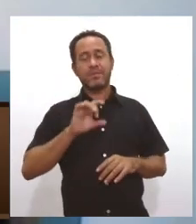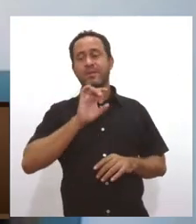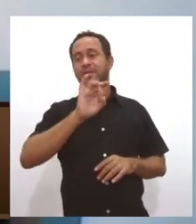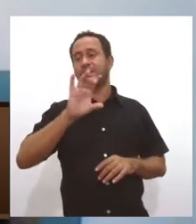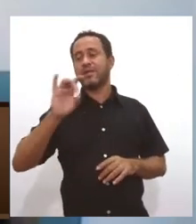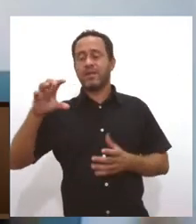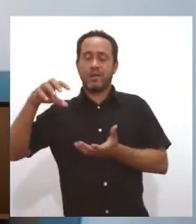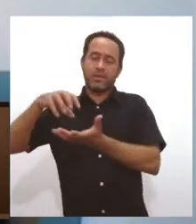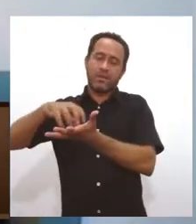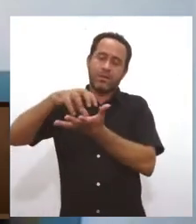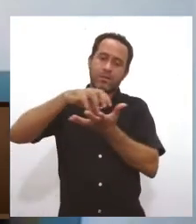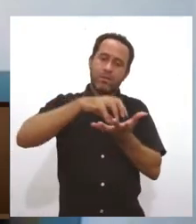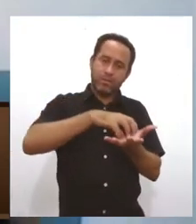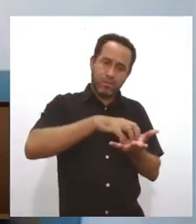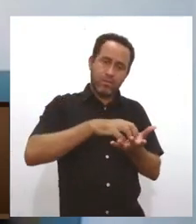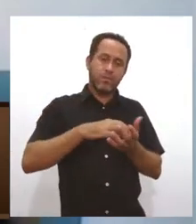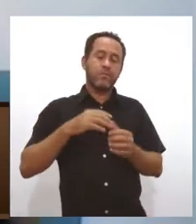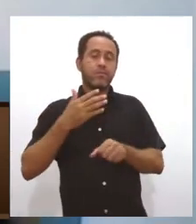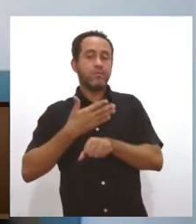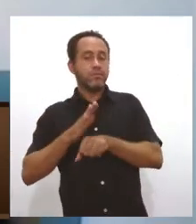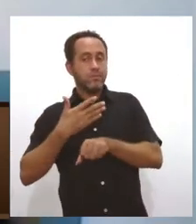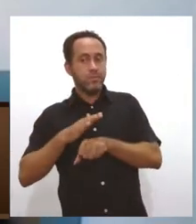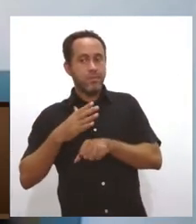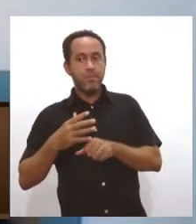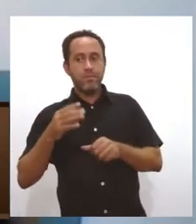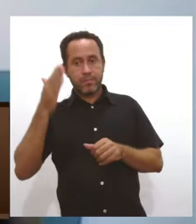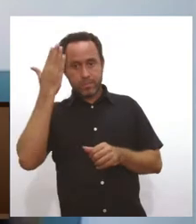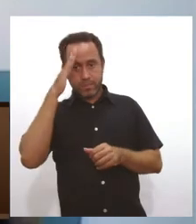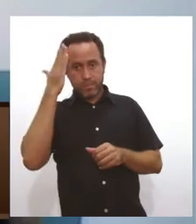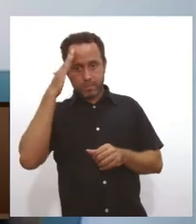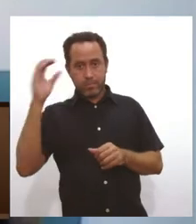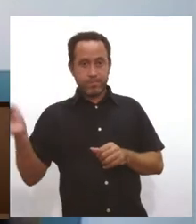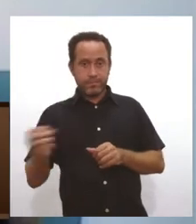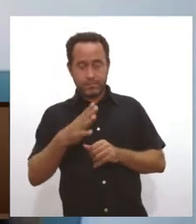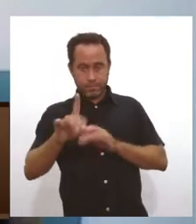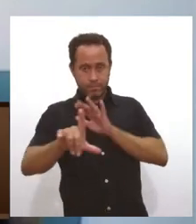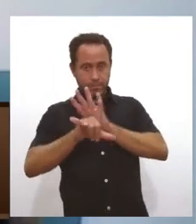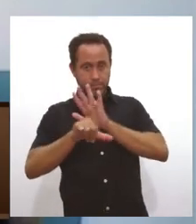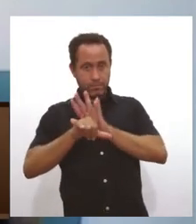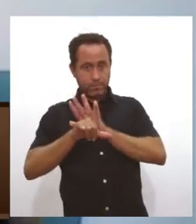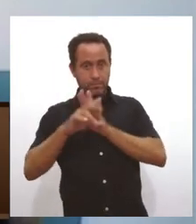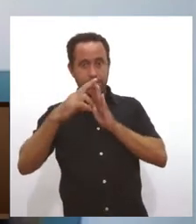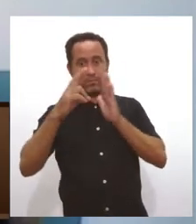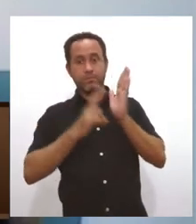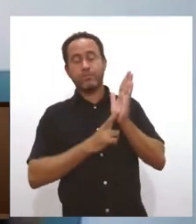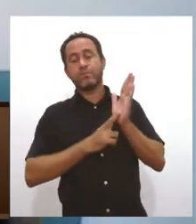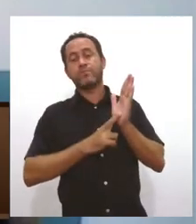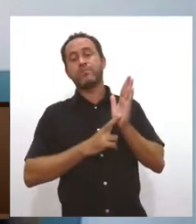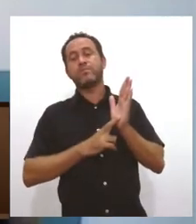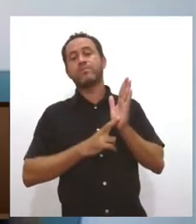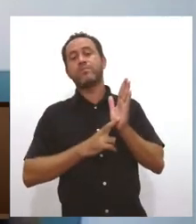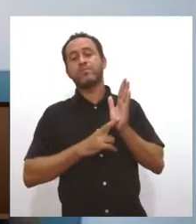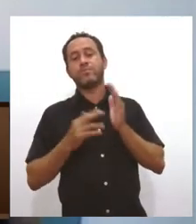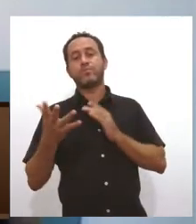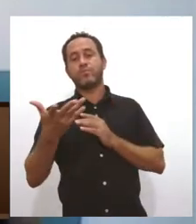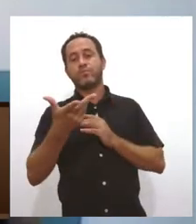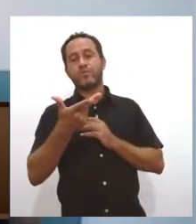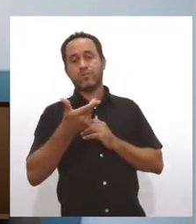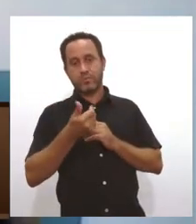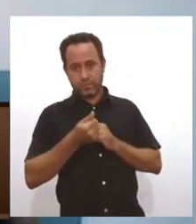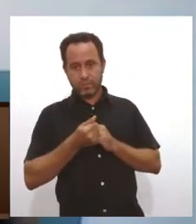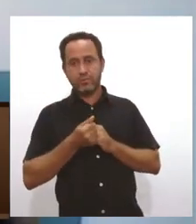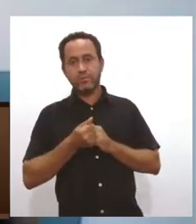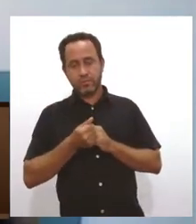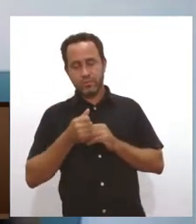estado de estar preparado para estar atendendo a essa nova demanda, né? Essa nova forma de estar liberando